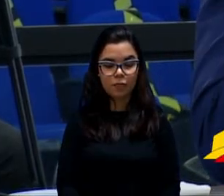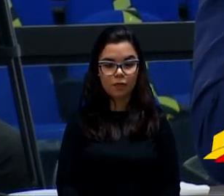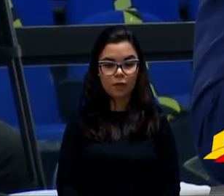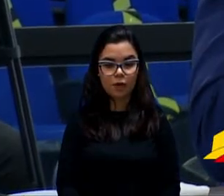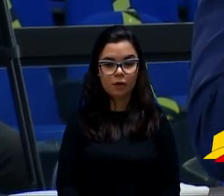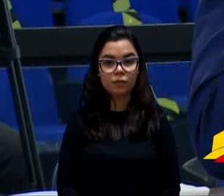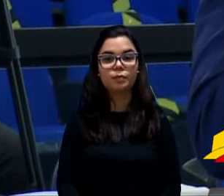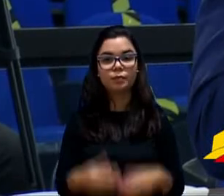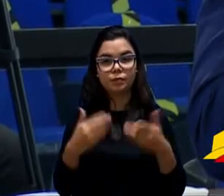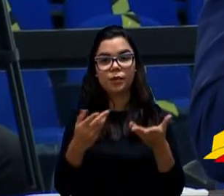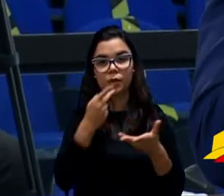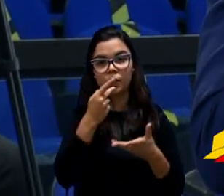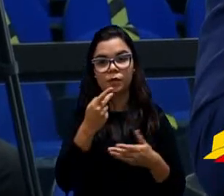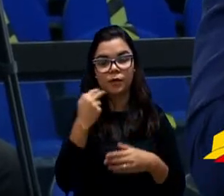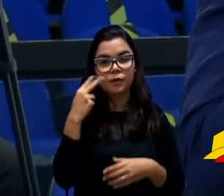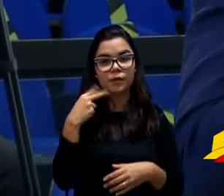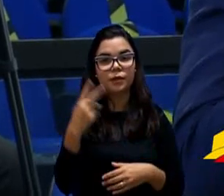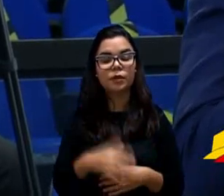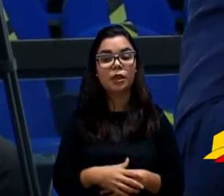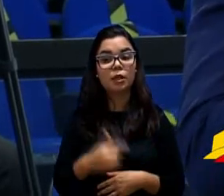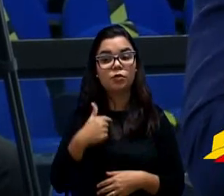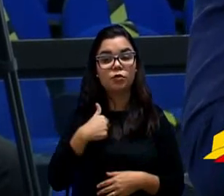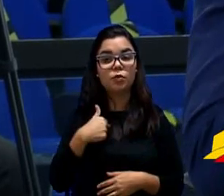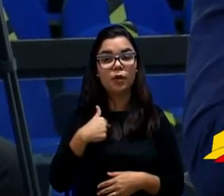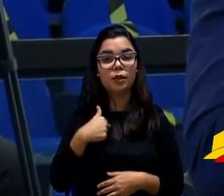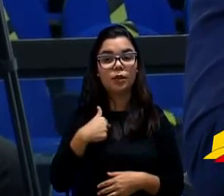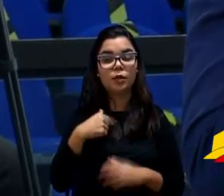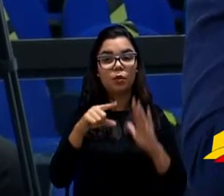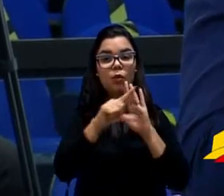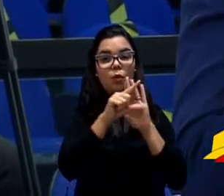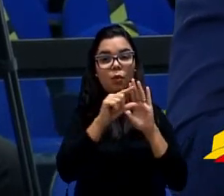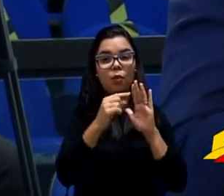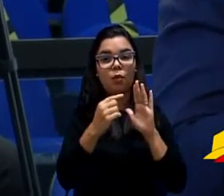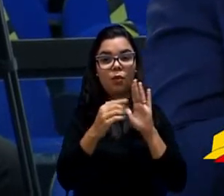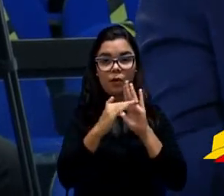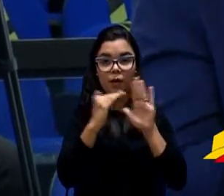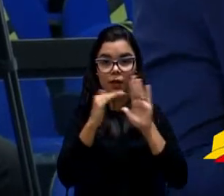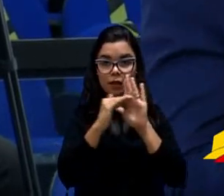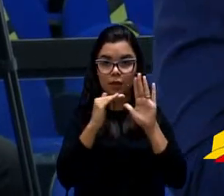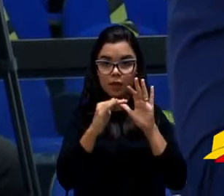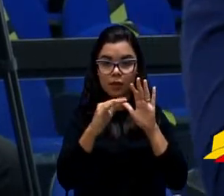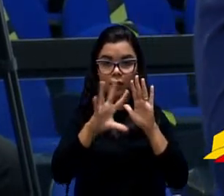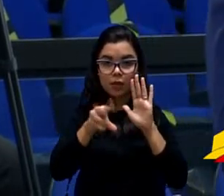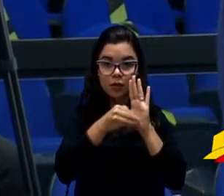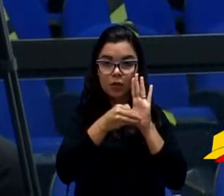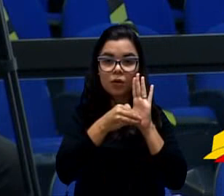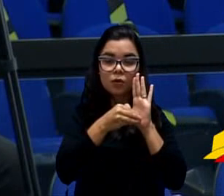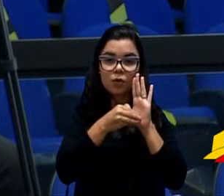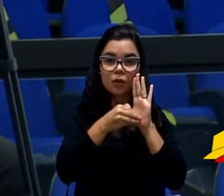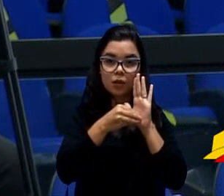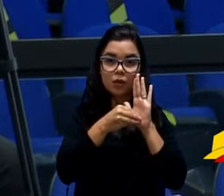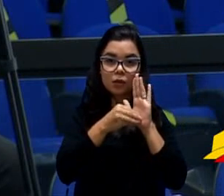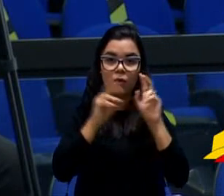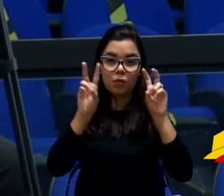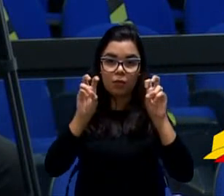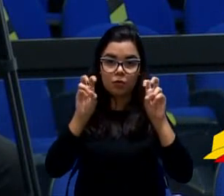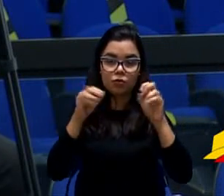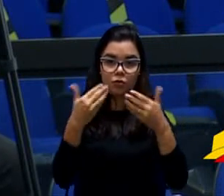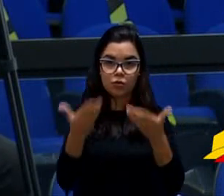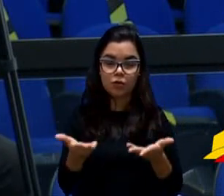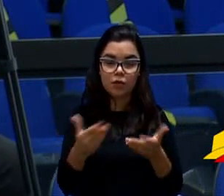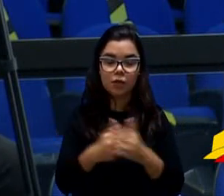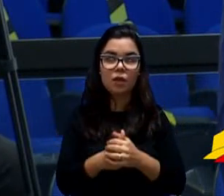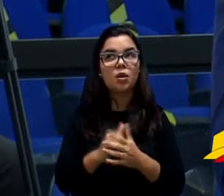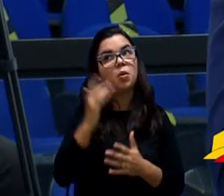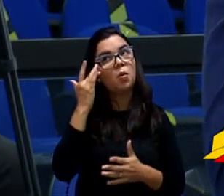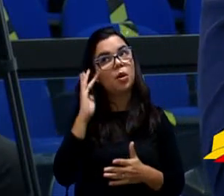Pois não, vereador. Eu estou aqui com uma sugestão de uma emenda. Gostaria que fosse apreciada por vossa excelência. Pois não. Eu acho que já resolve